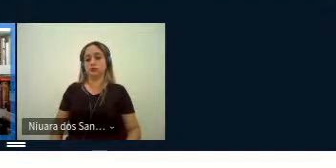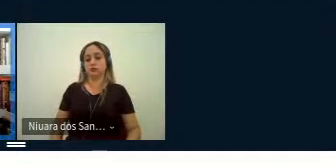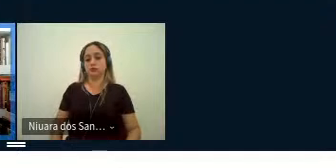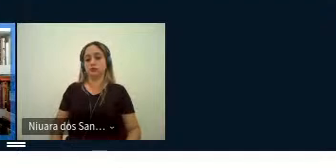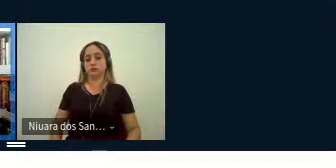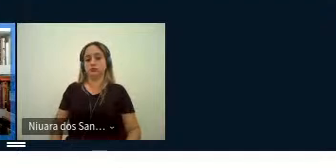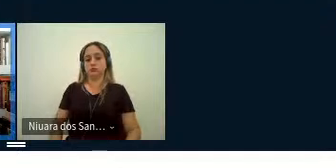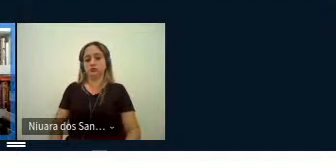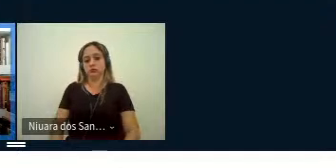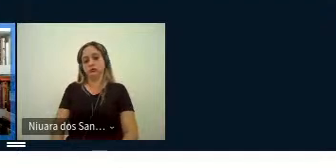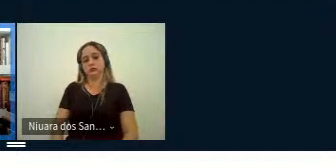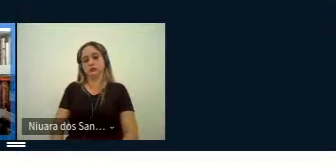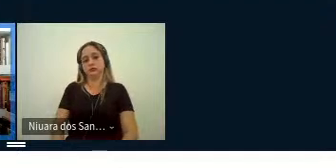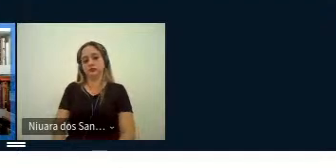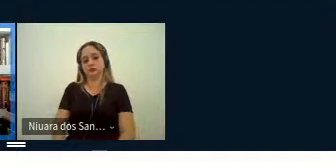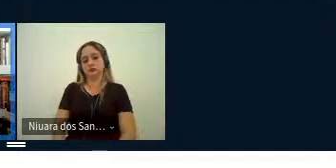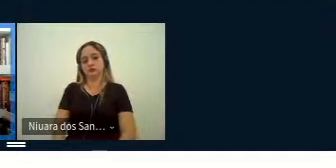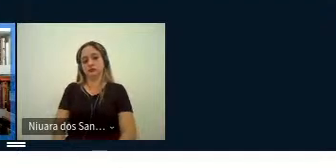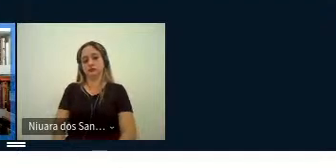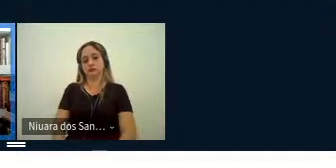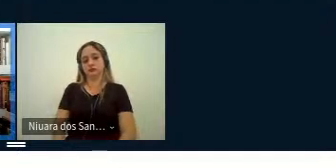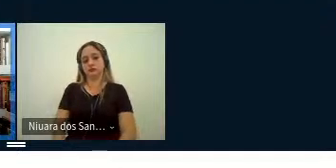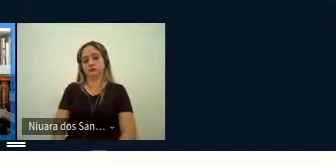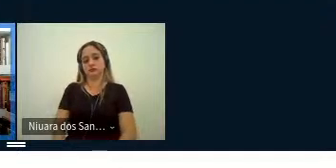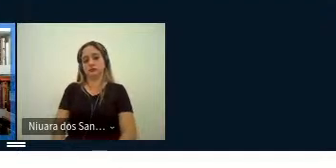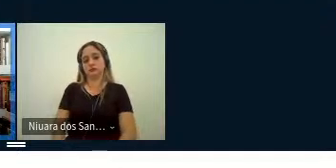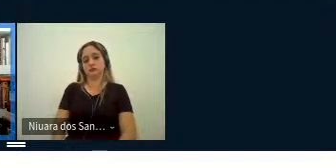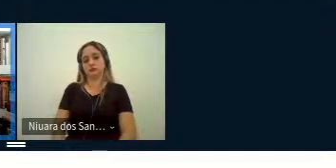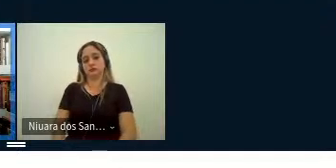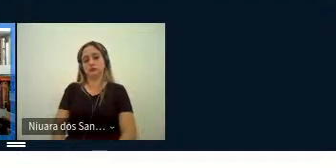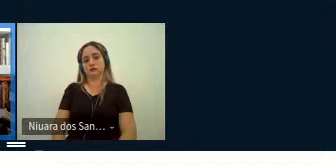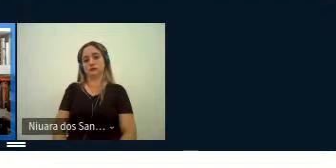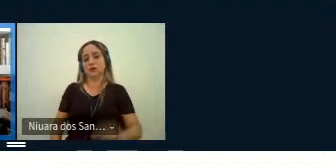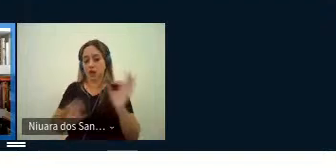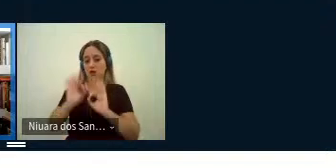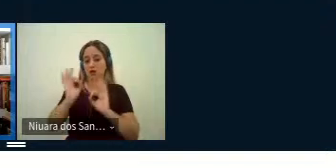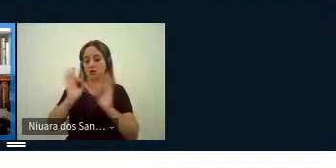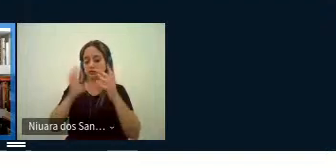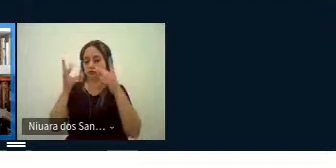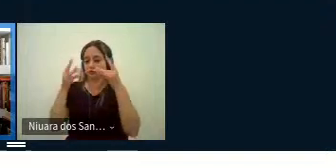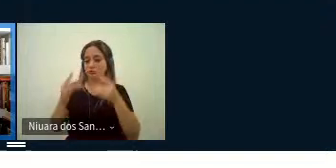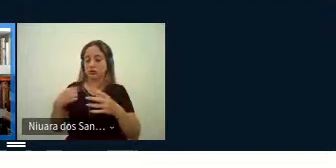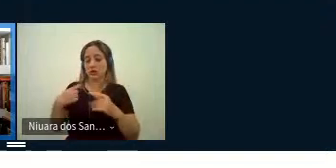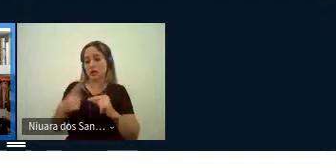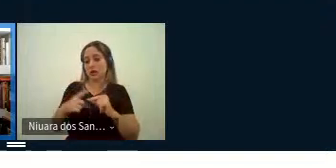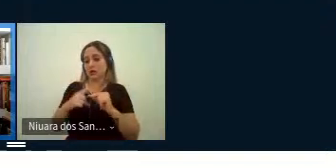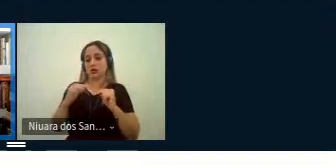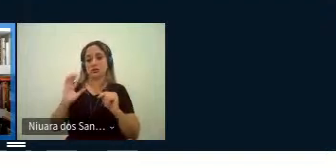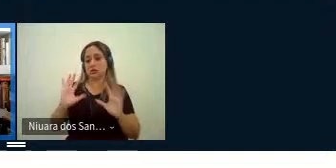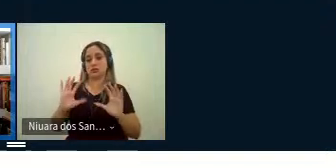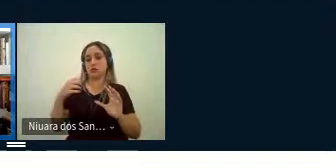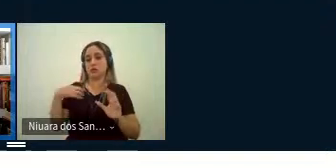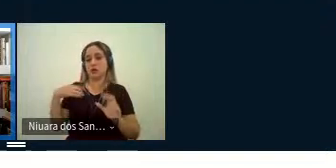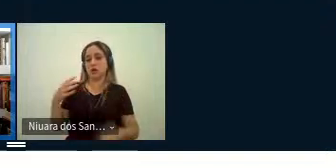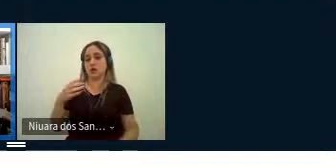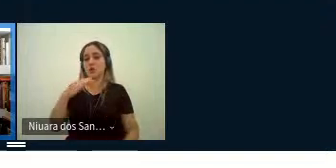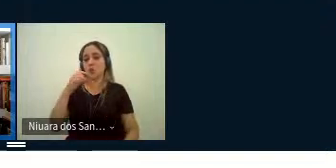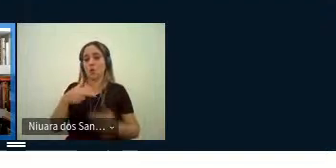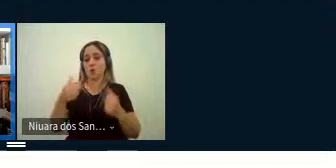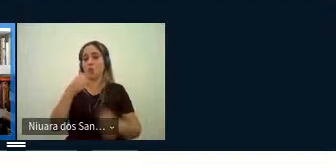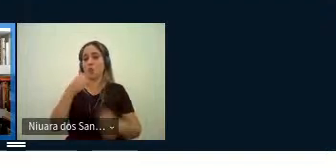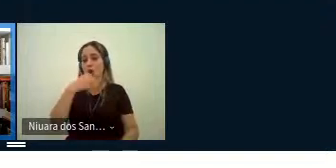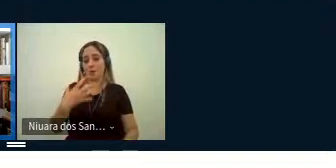aos arranjos né estruturais que nem sempre resultariam em sucesso né isso não